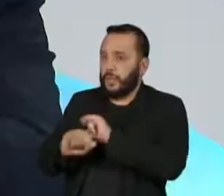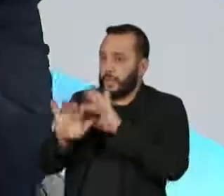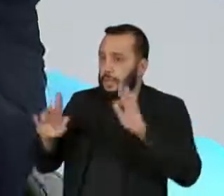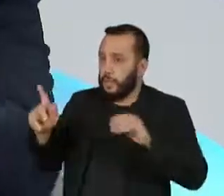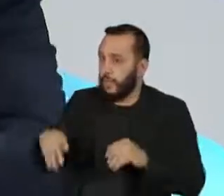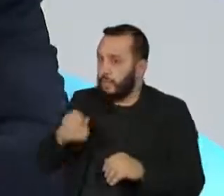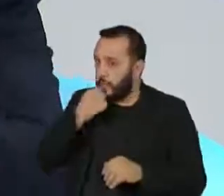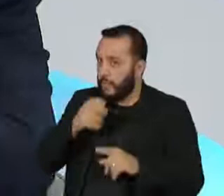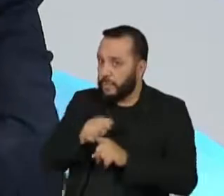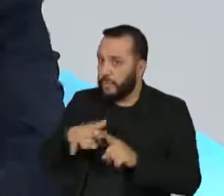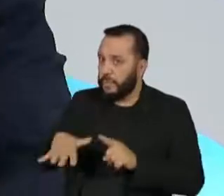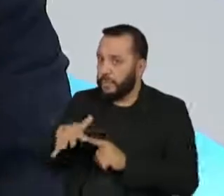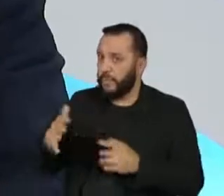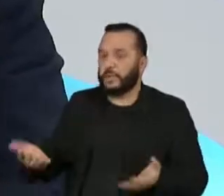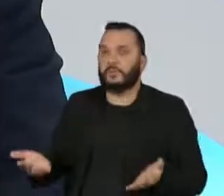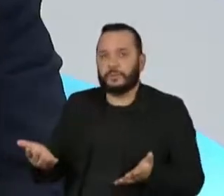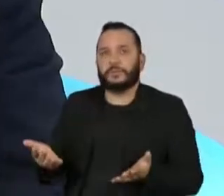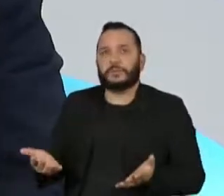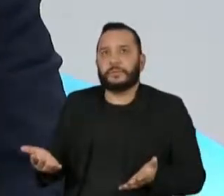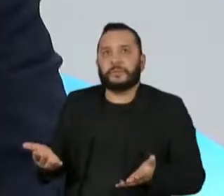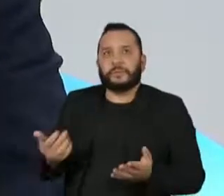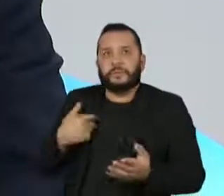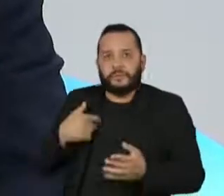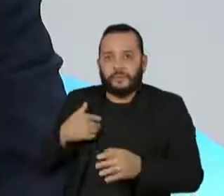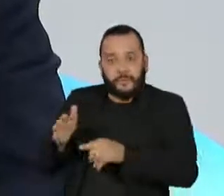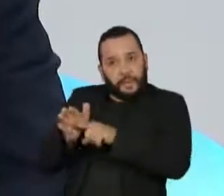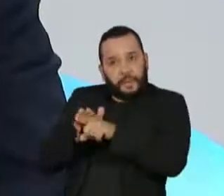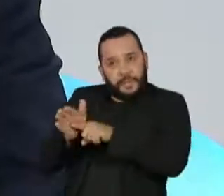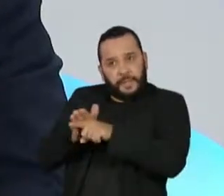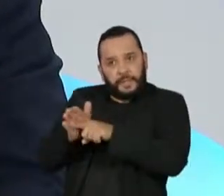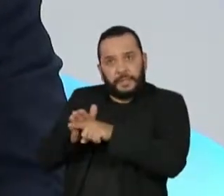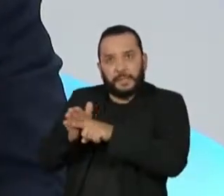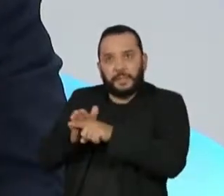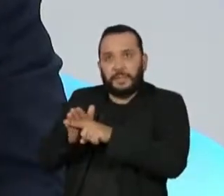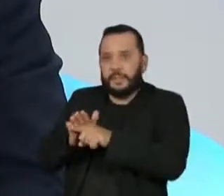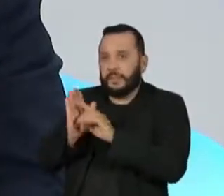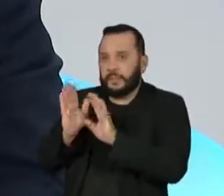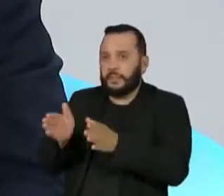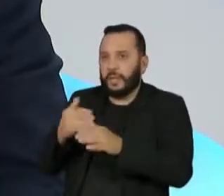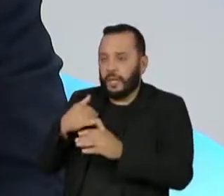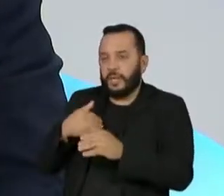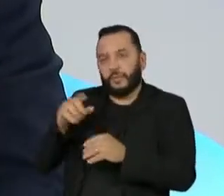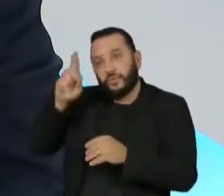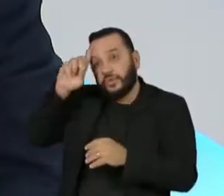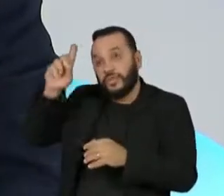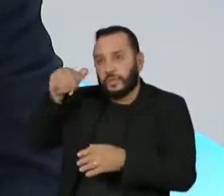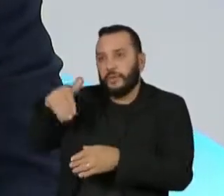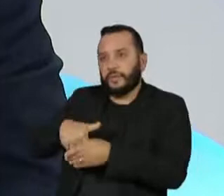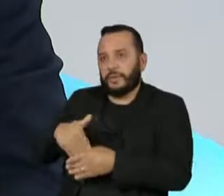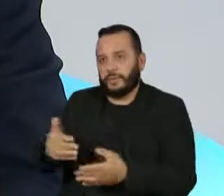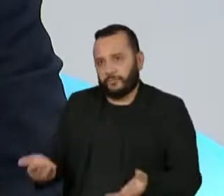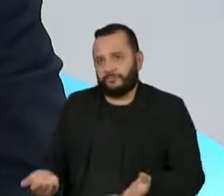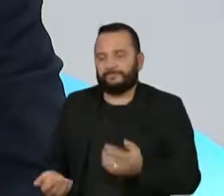boa para a sociedade que a apuração começa a ser disponibilizada às 5 da tarde. Espera, não tem